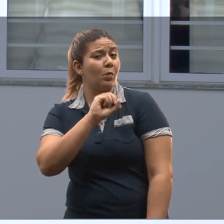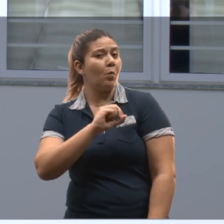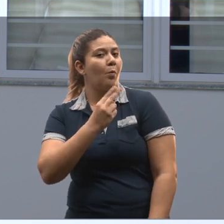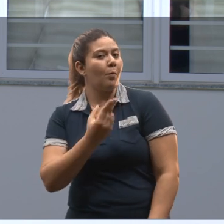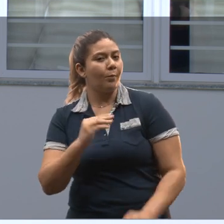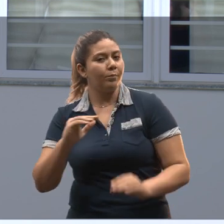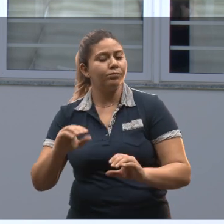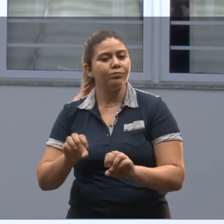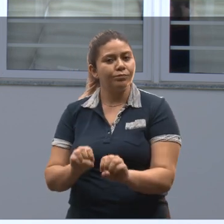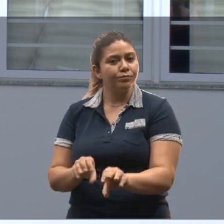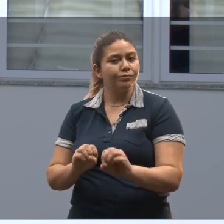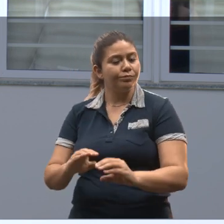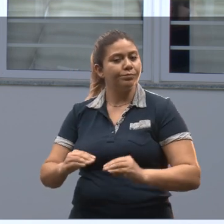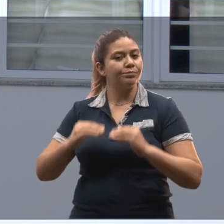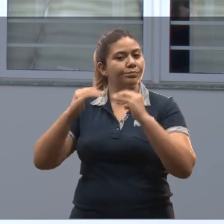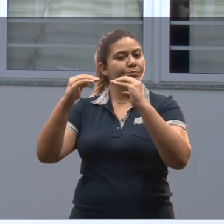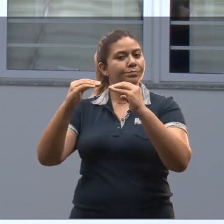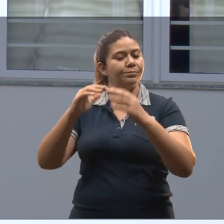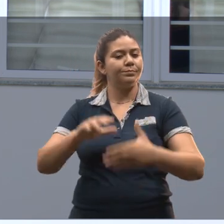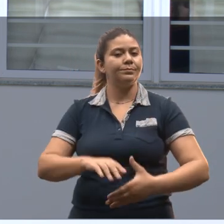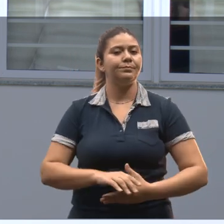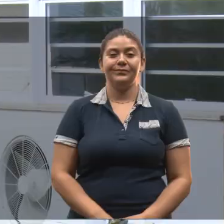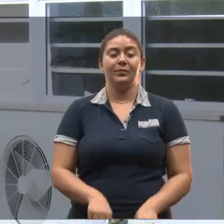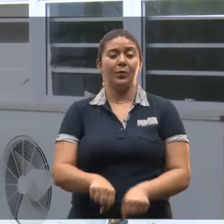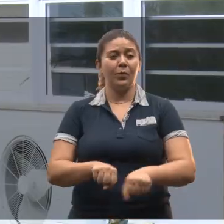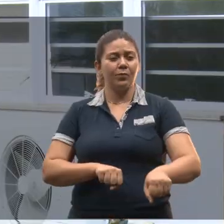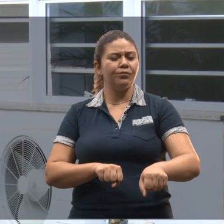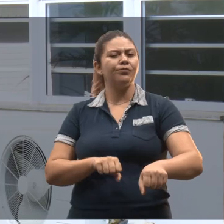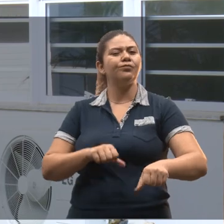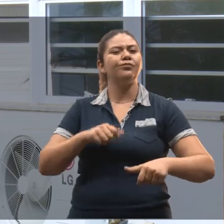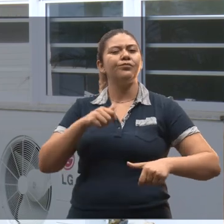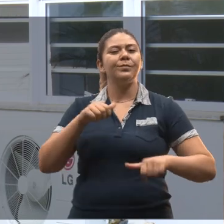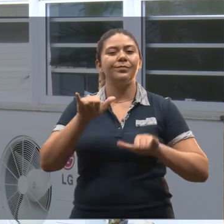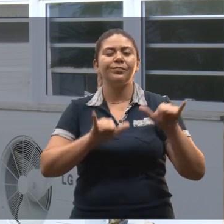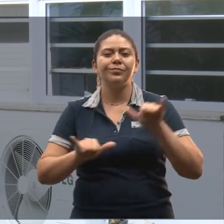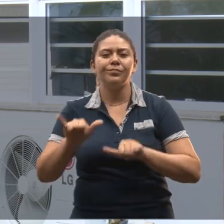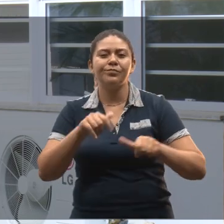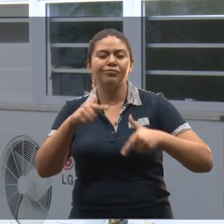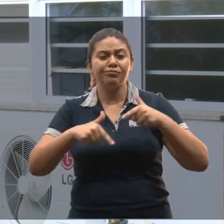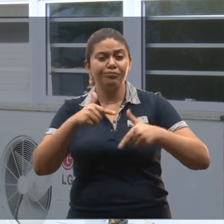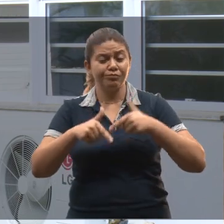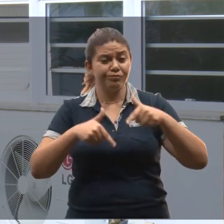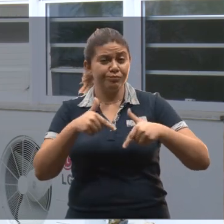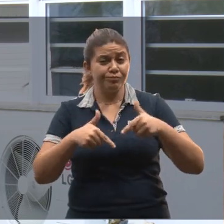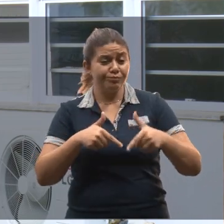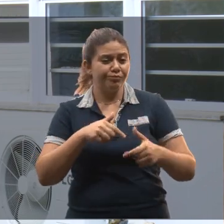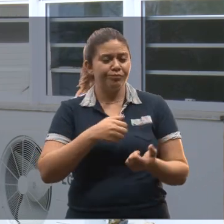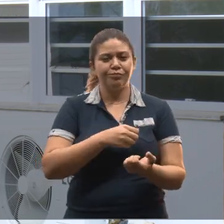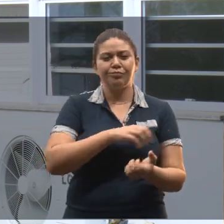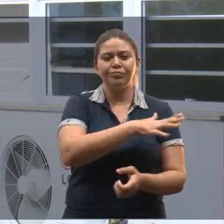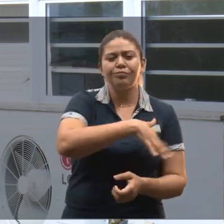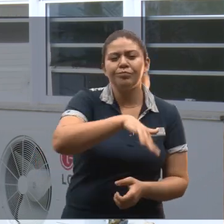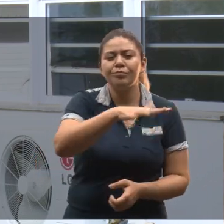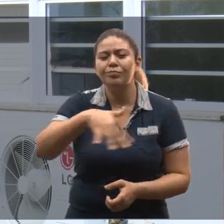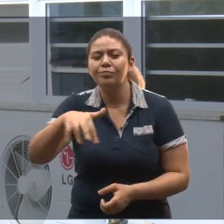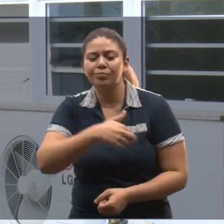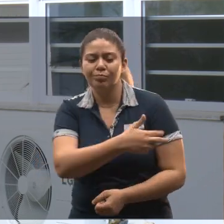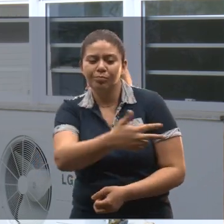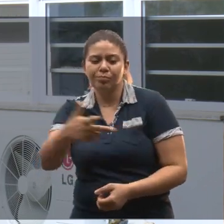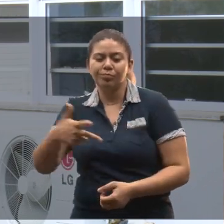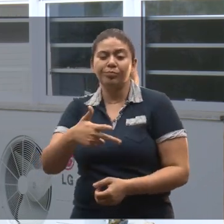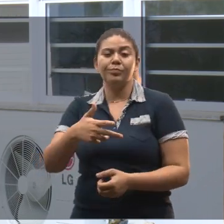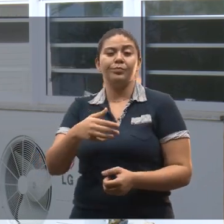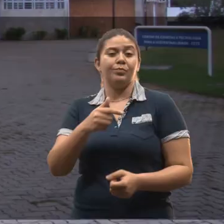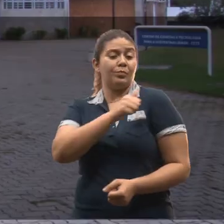ensino médio ou em ensino superior. O mercado de trabalho para os formados é muito vasto, porque o aluno